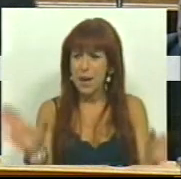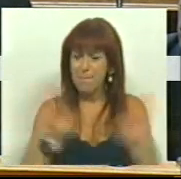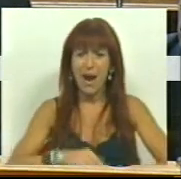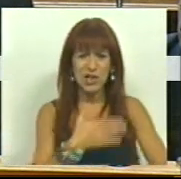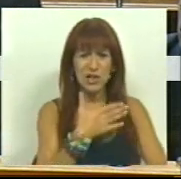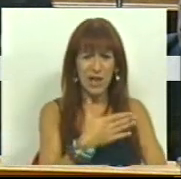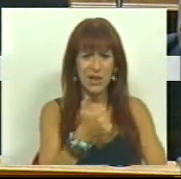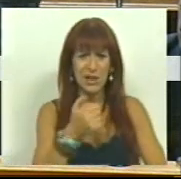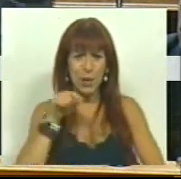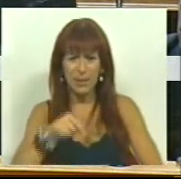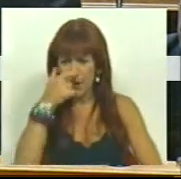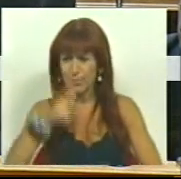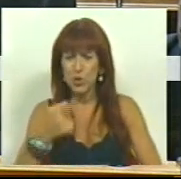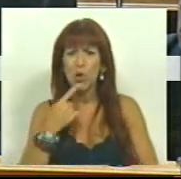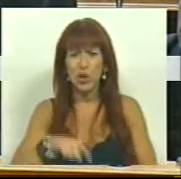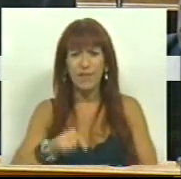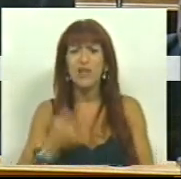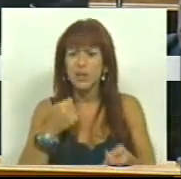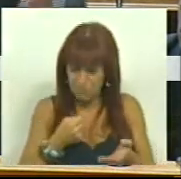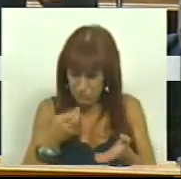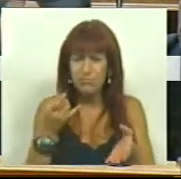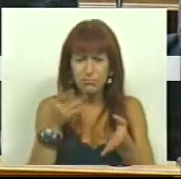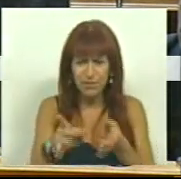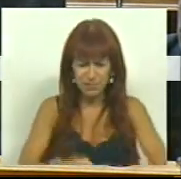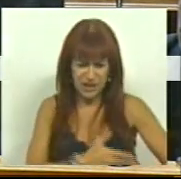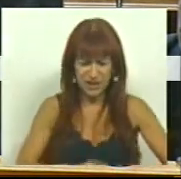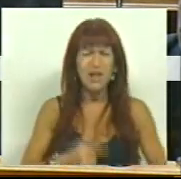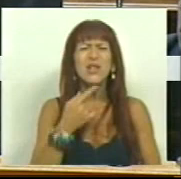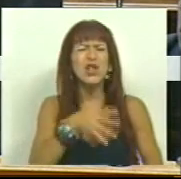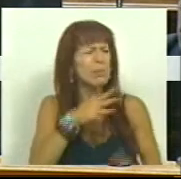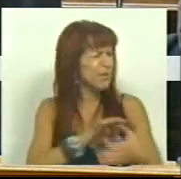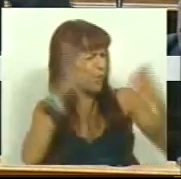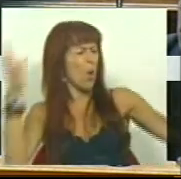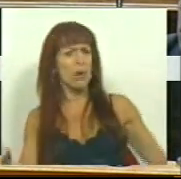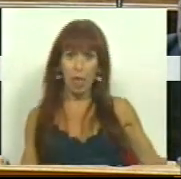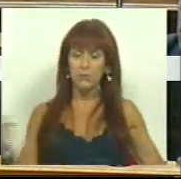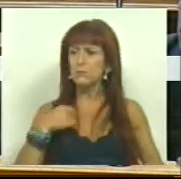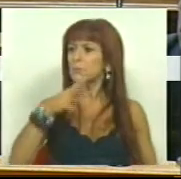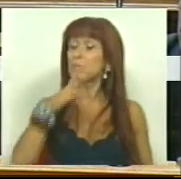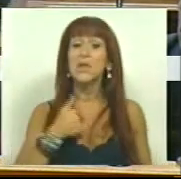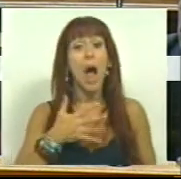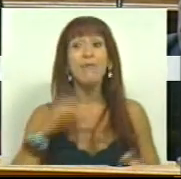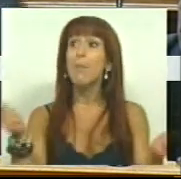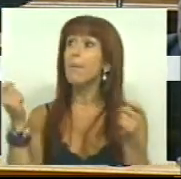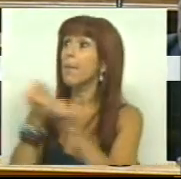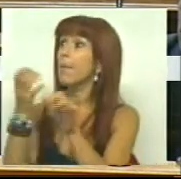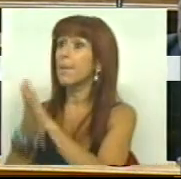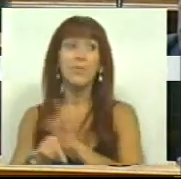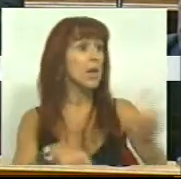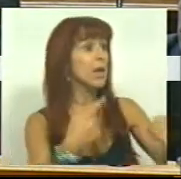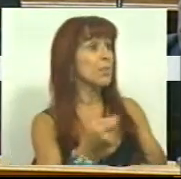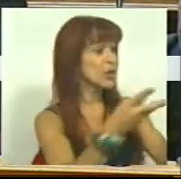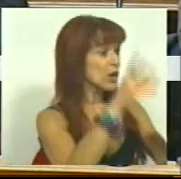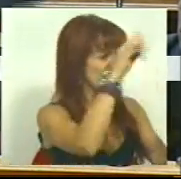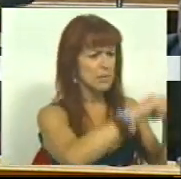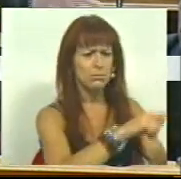150 mil trabalhadores vão cair no desemprego? Explique-lá a contradição, Sr. Primeiro-Ministro. Dizem que querem promover o emprego. E depois há